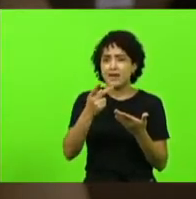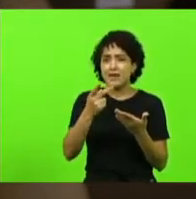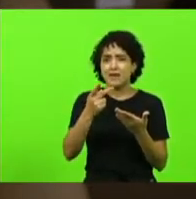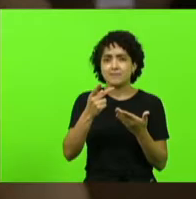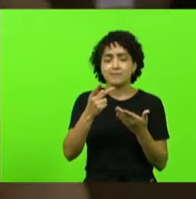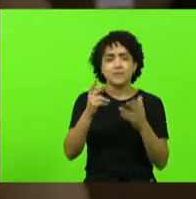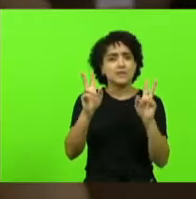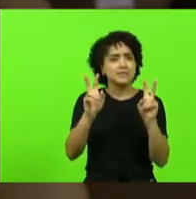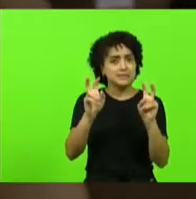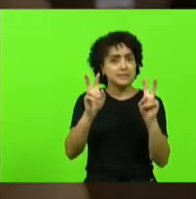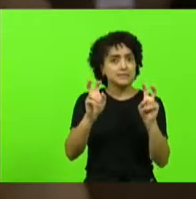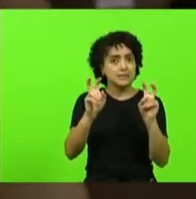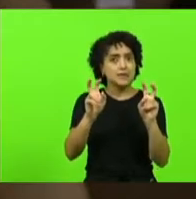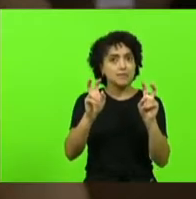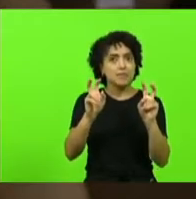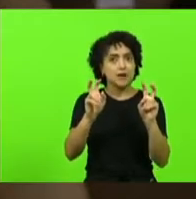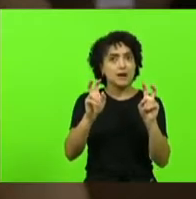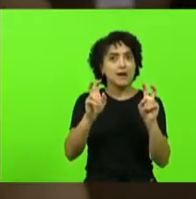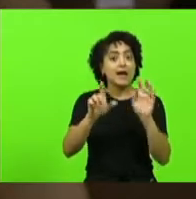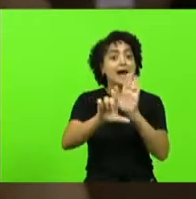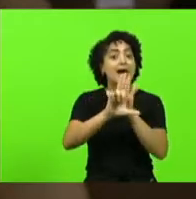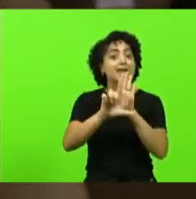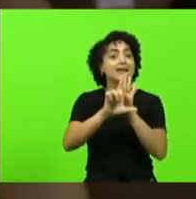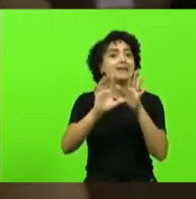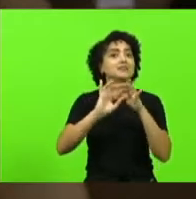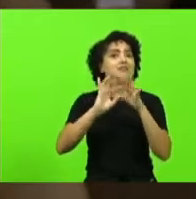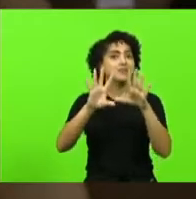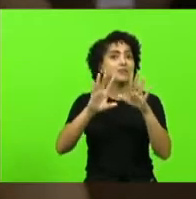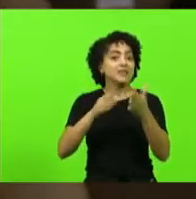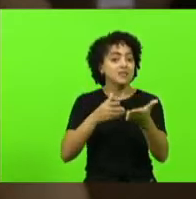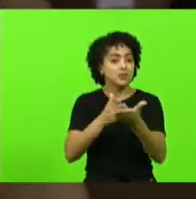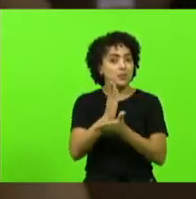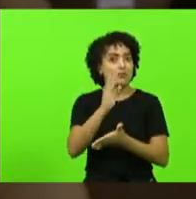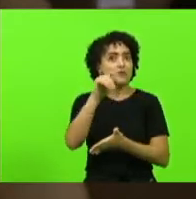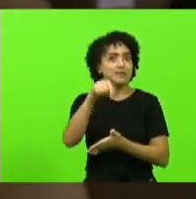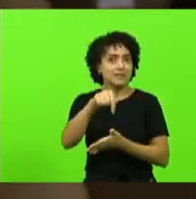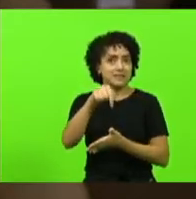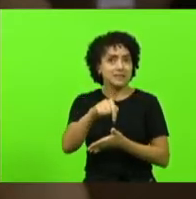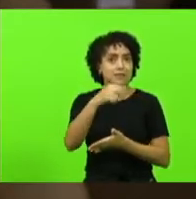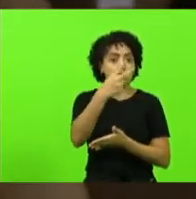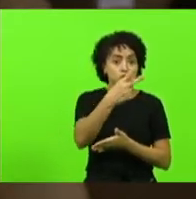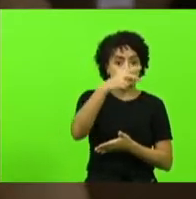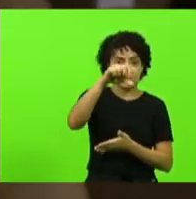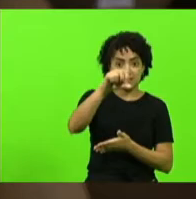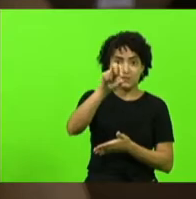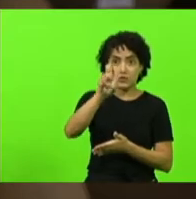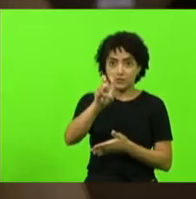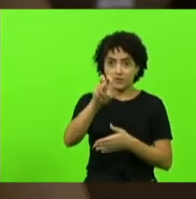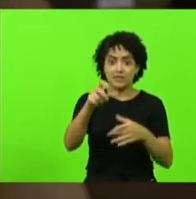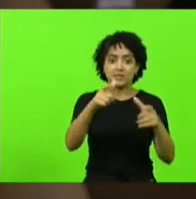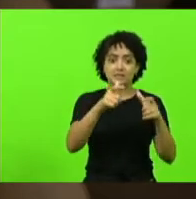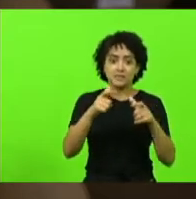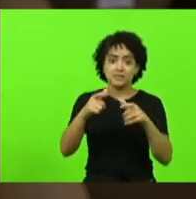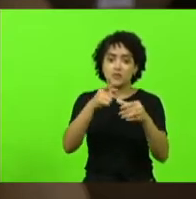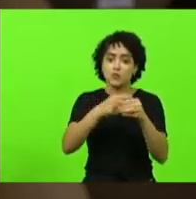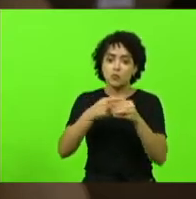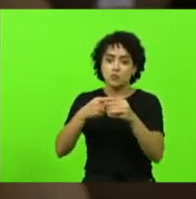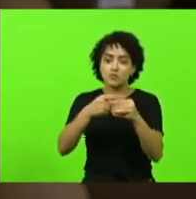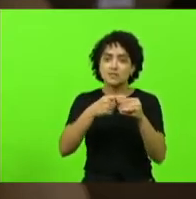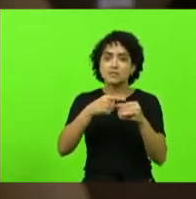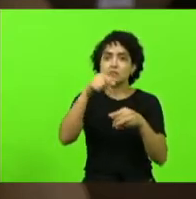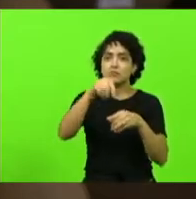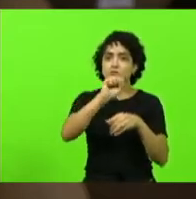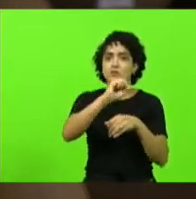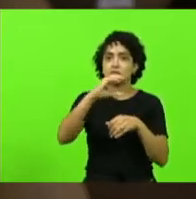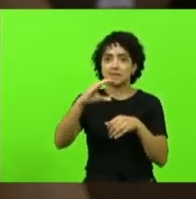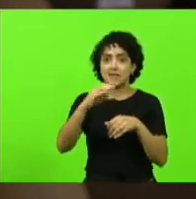tema sobre a lei de liberdade aprovada aqui nesse parlamento temos 295 municípios em Santa Catarina esses